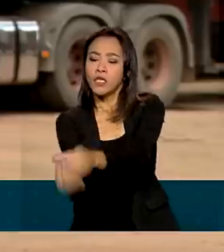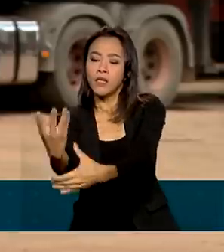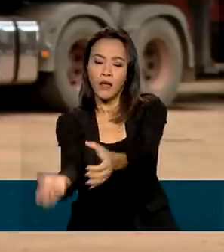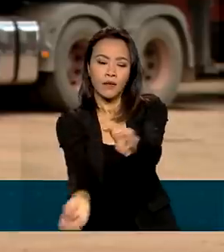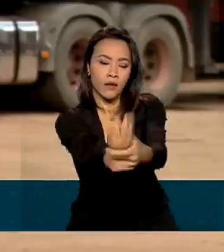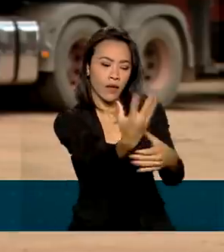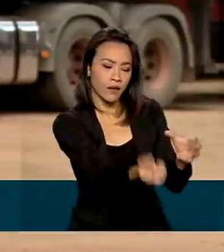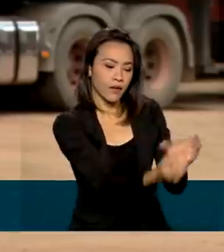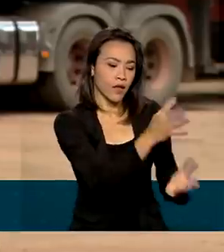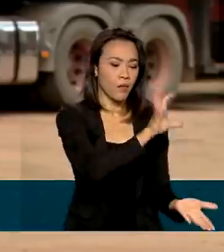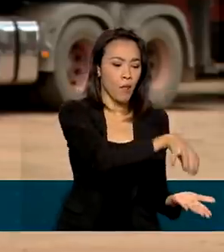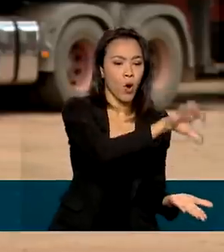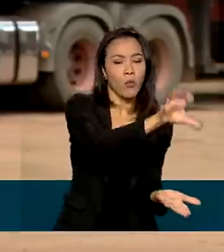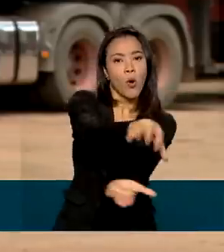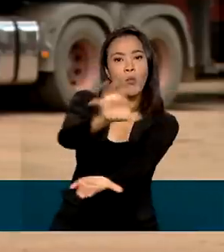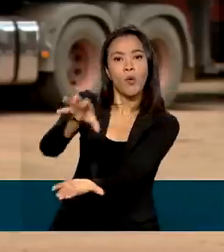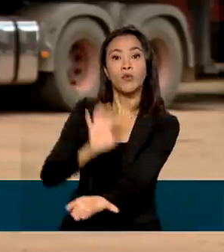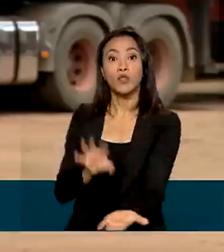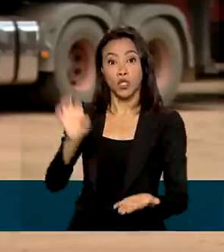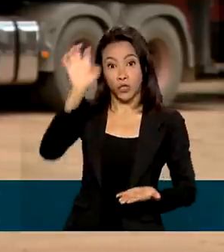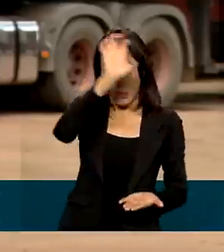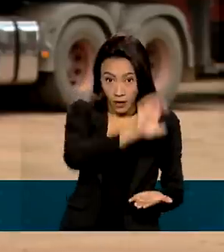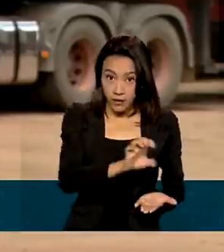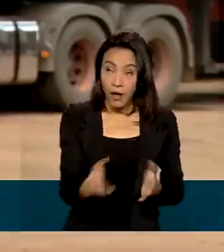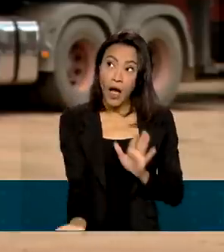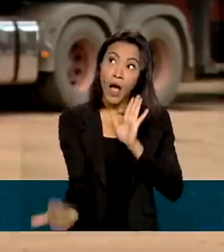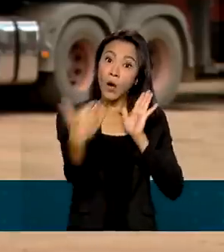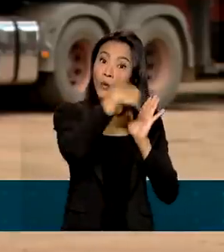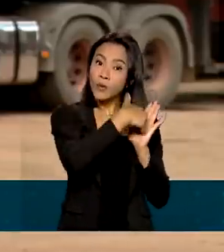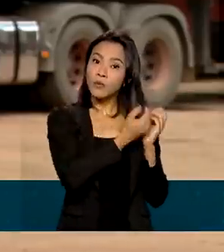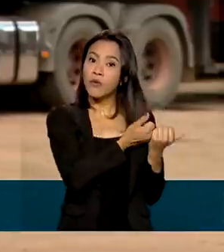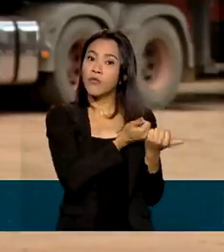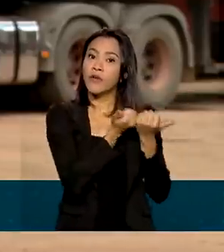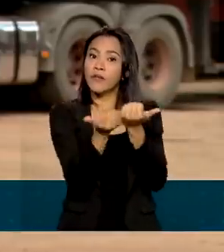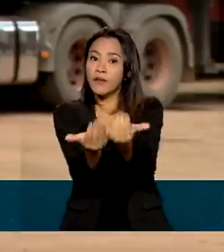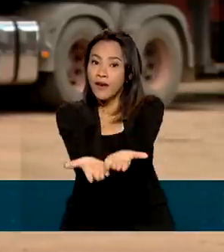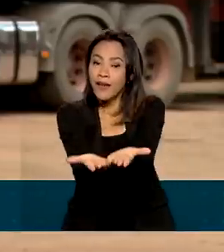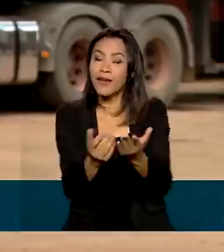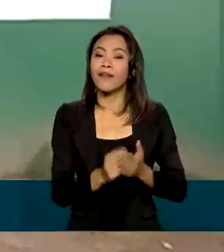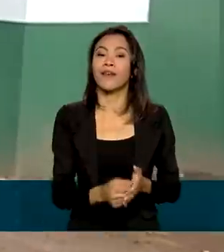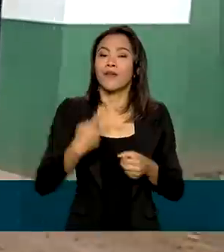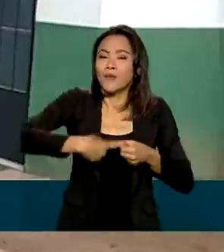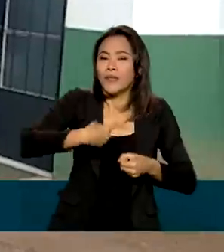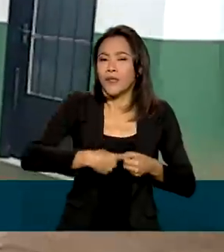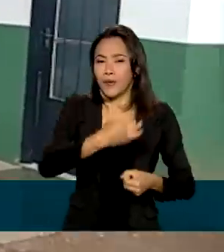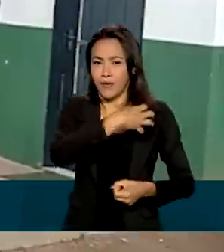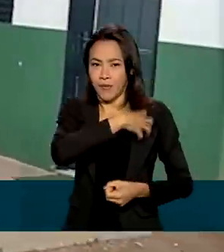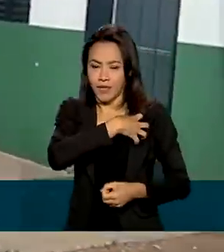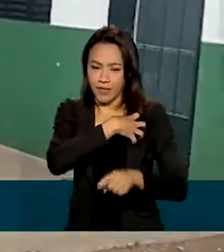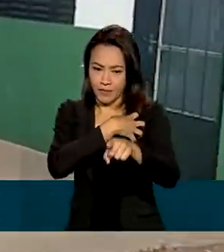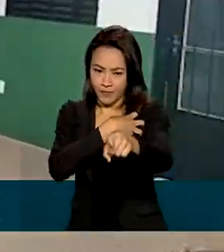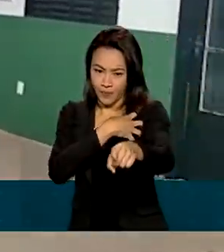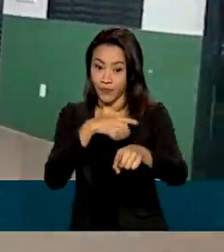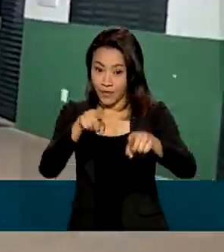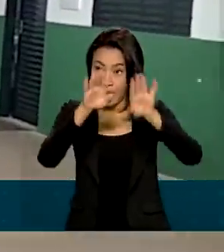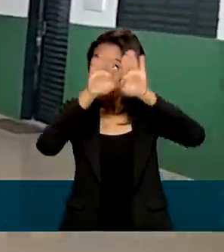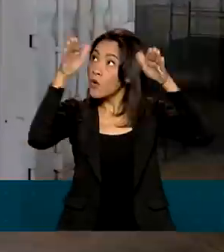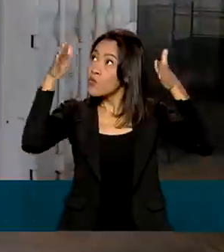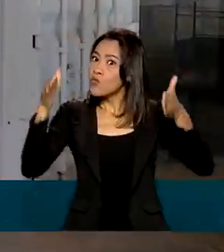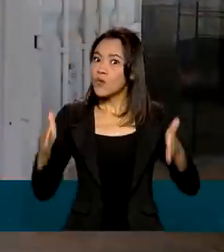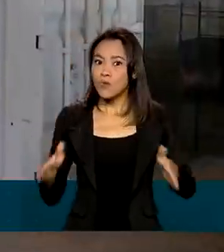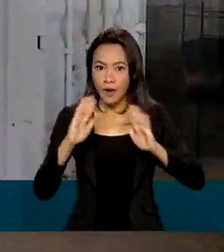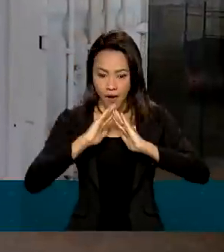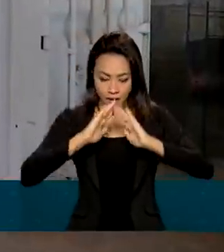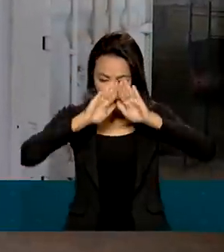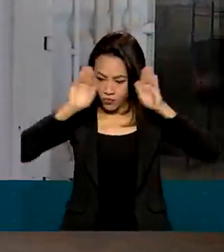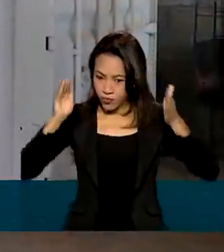instaladas em vários estados. A última foi entregue no interior da Bahia. A estrutura conta com escritório